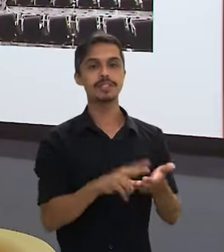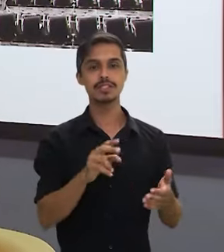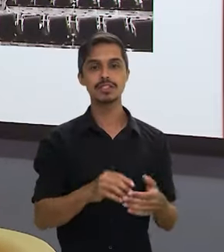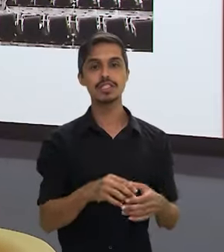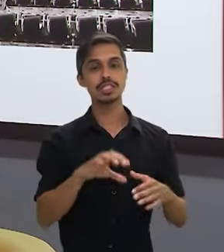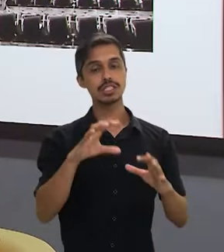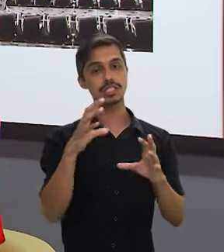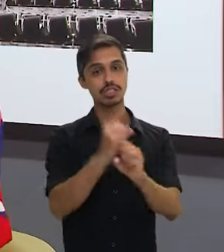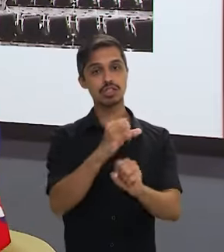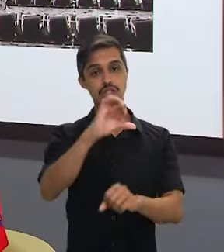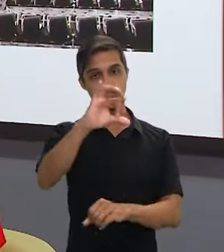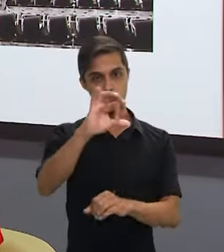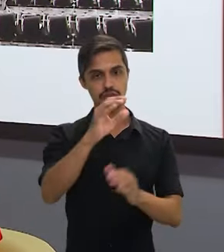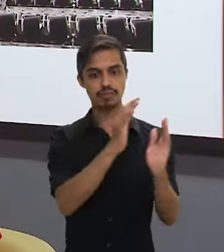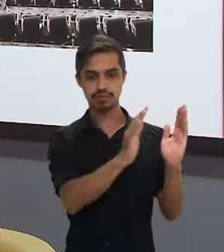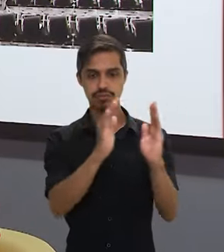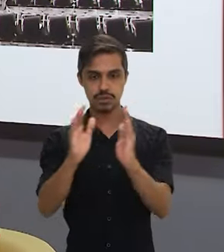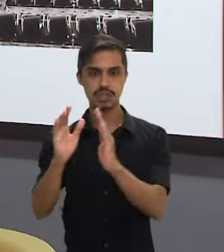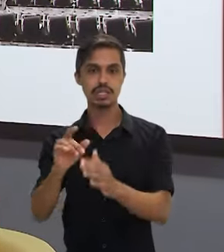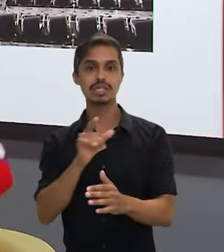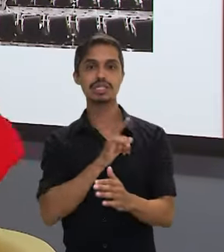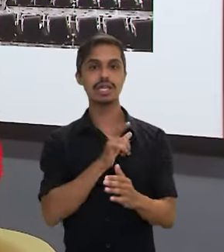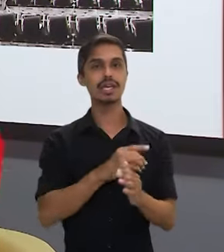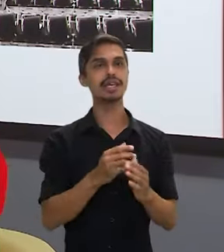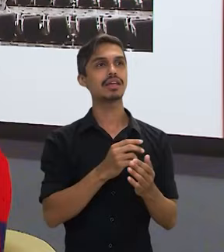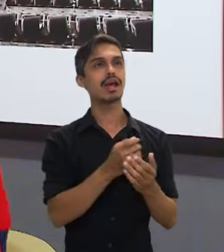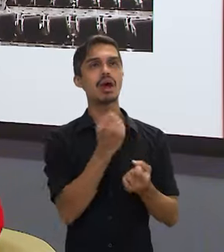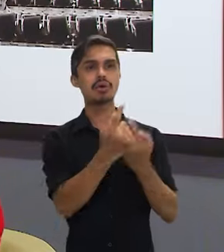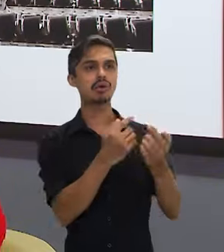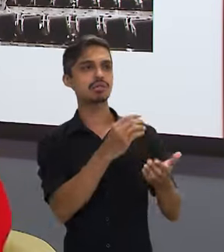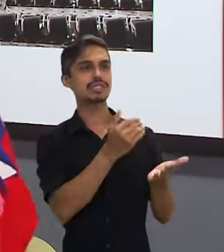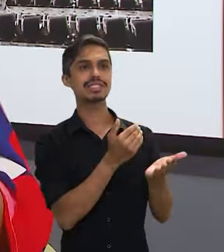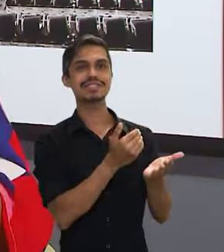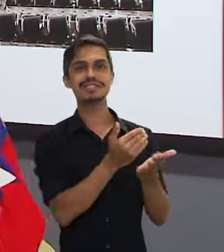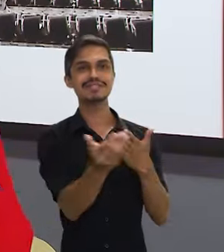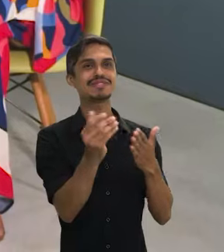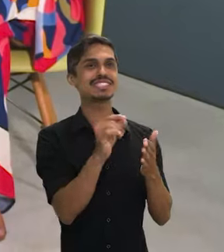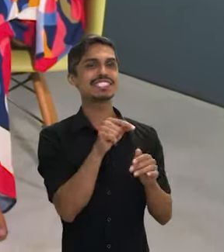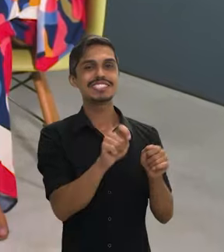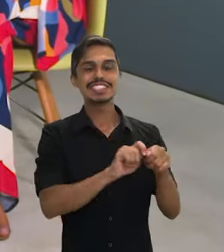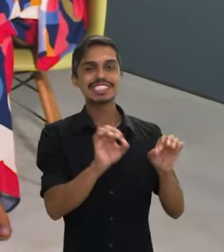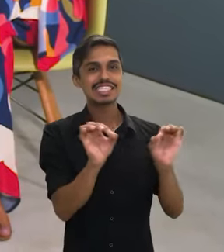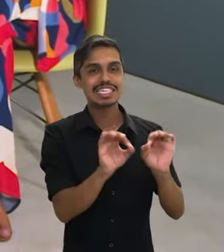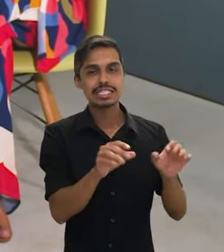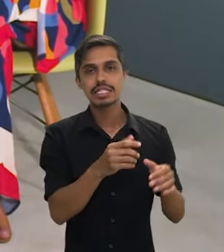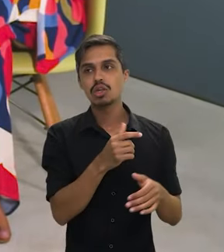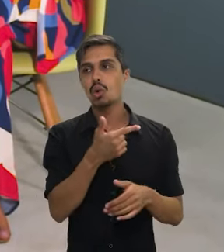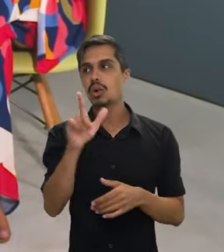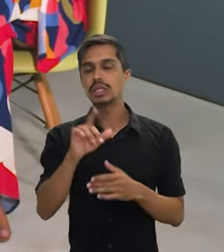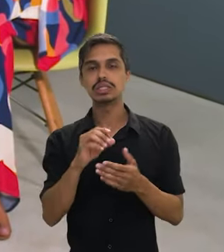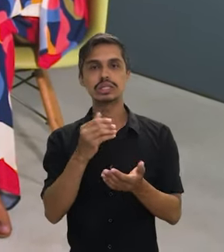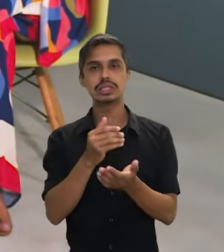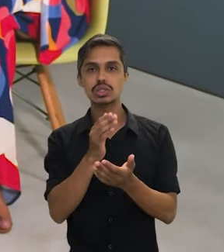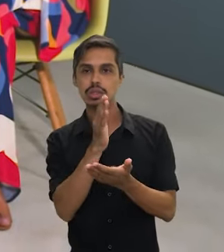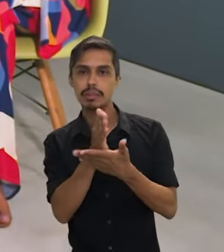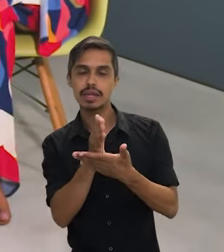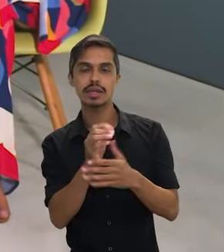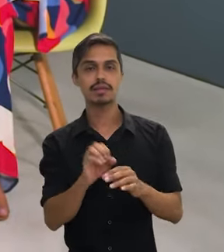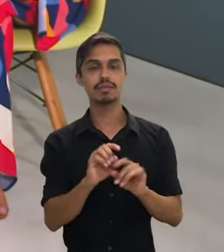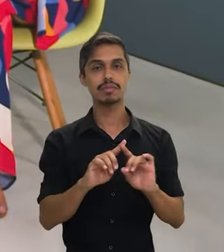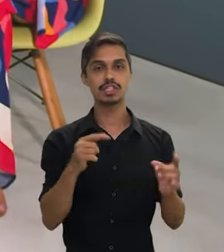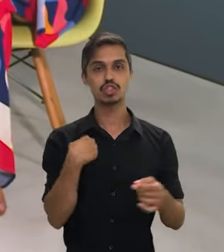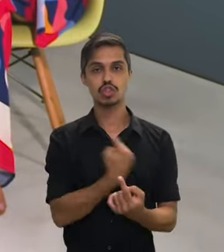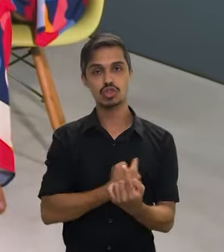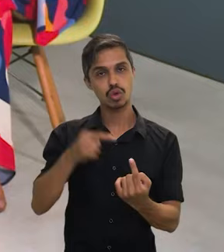Então, nove etapas tem titulação que está ainda no começo e que não deu nenhum passo. A nossa meta para 2023,